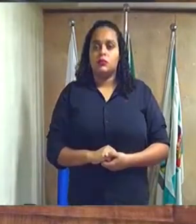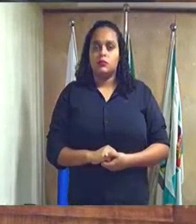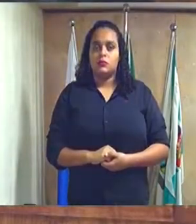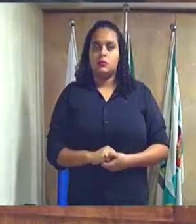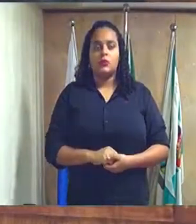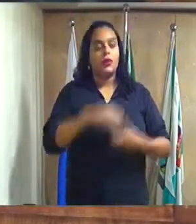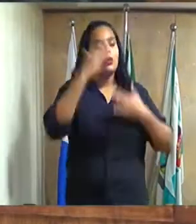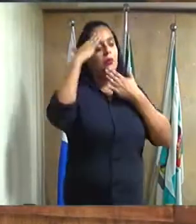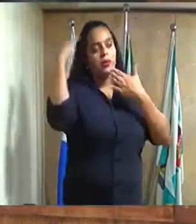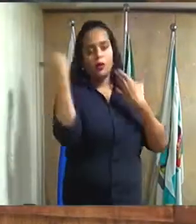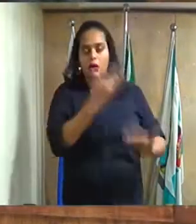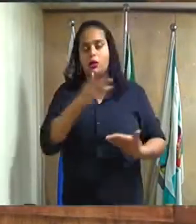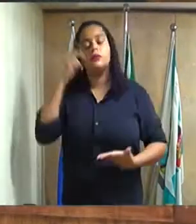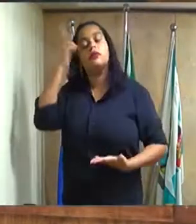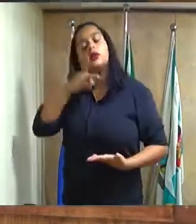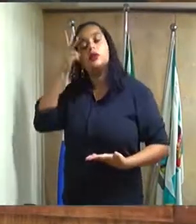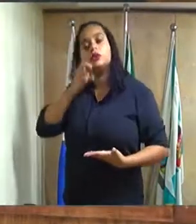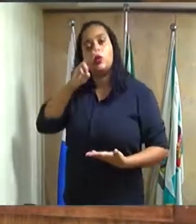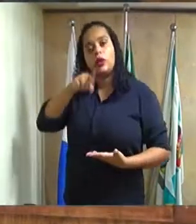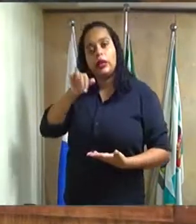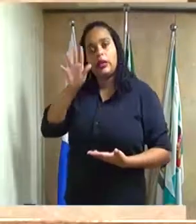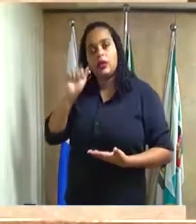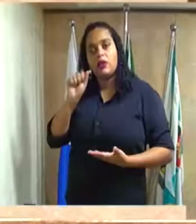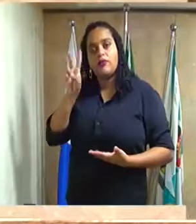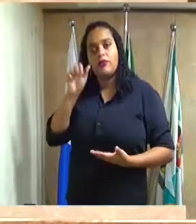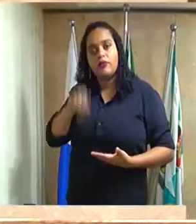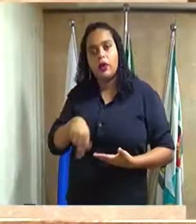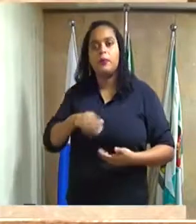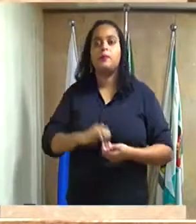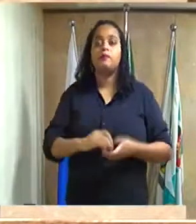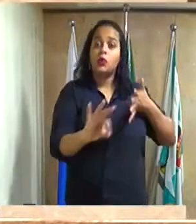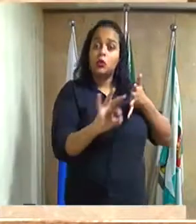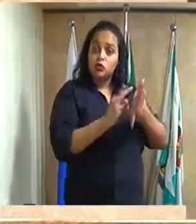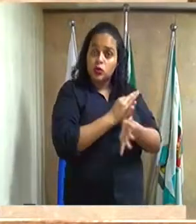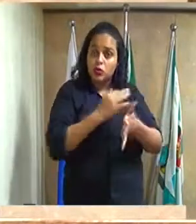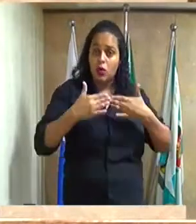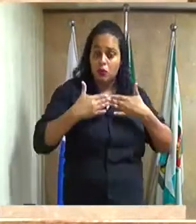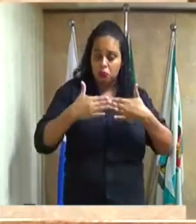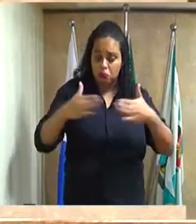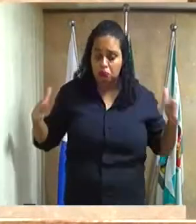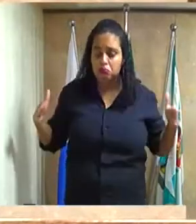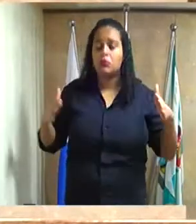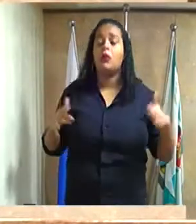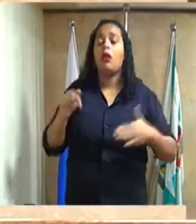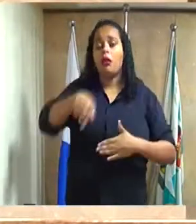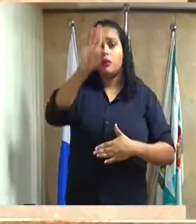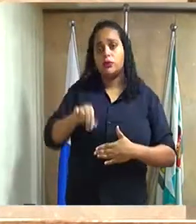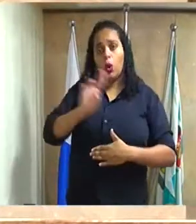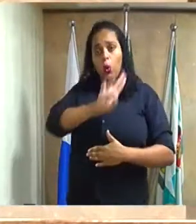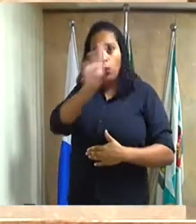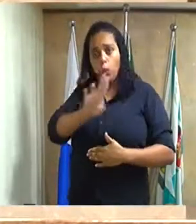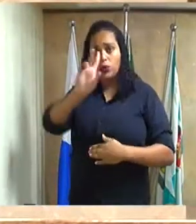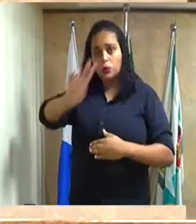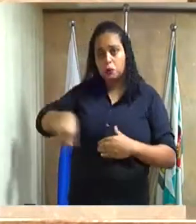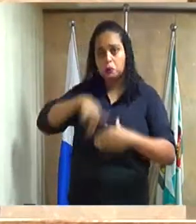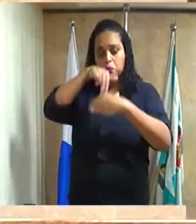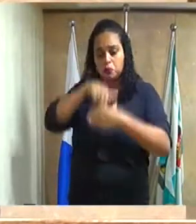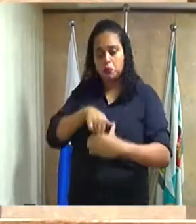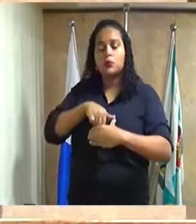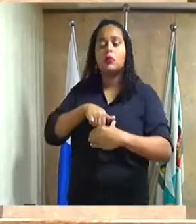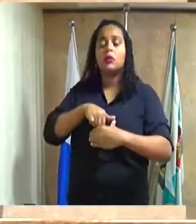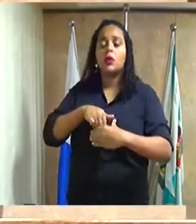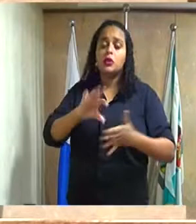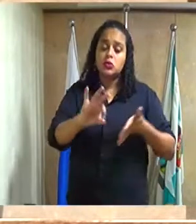Obrigado, vereador Ivan. Nesse momento, as inscrições estão abertas para quem quiser fazer uso da palavra. As